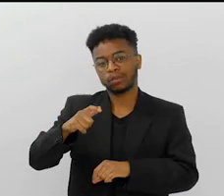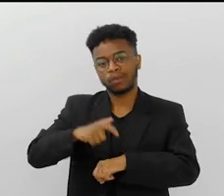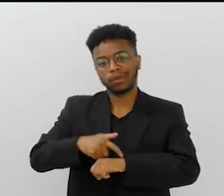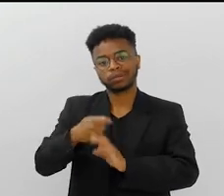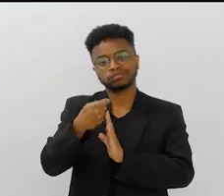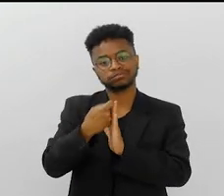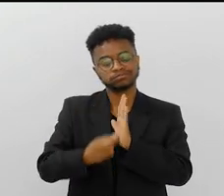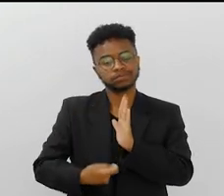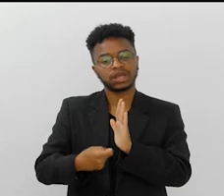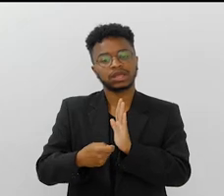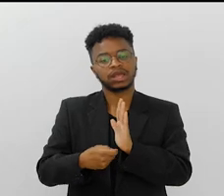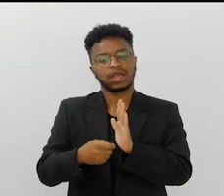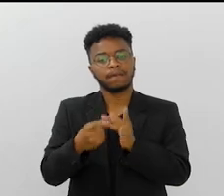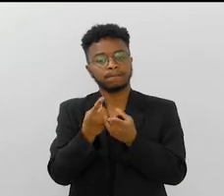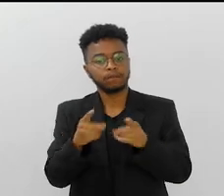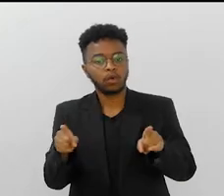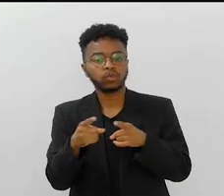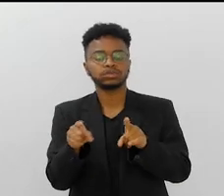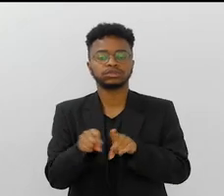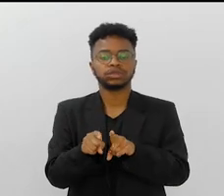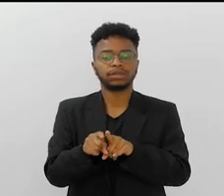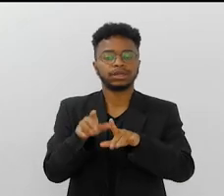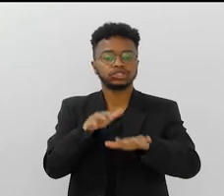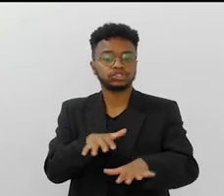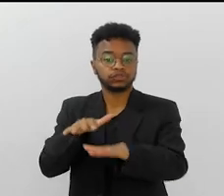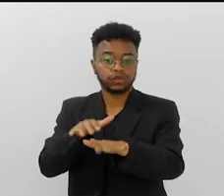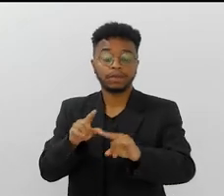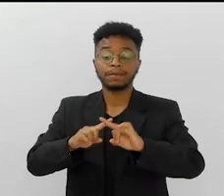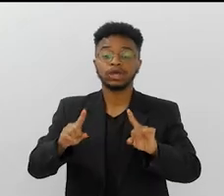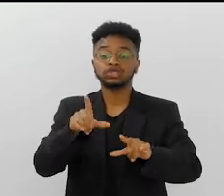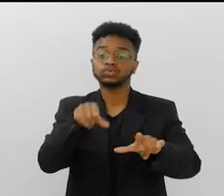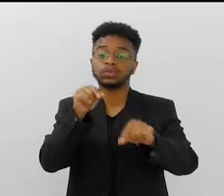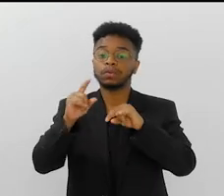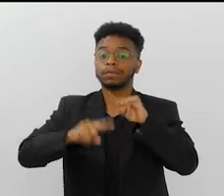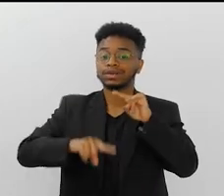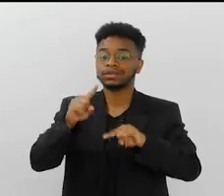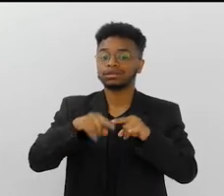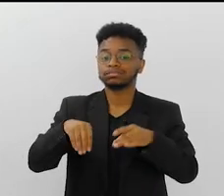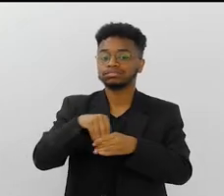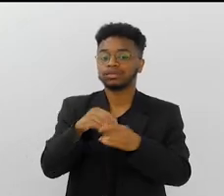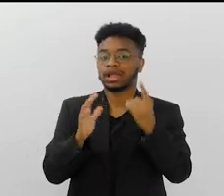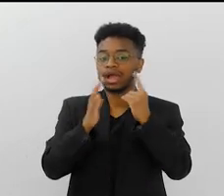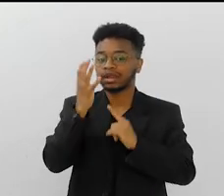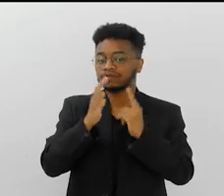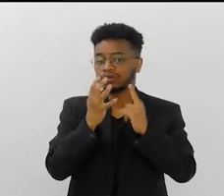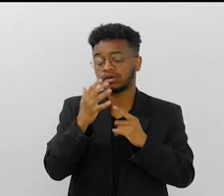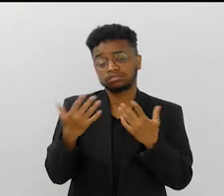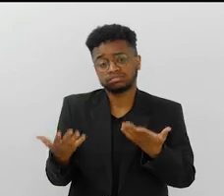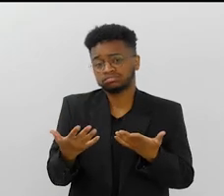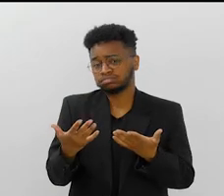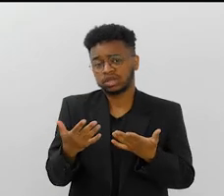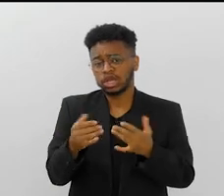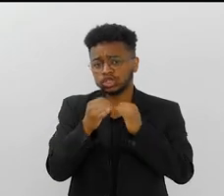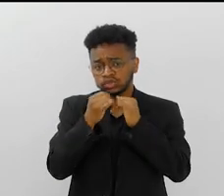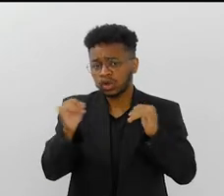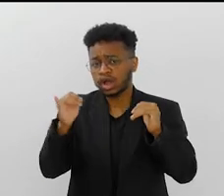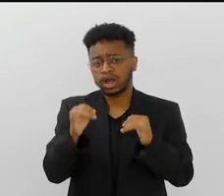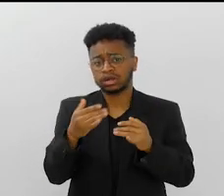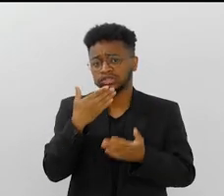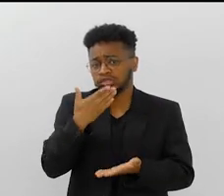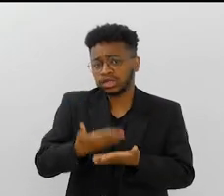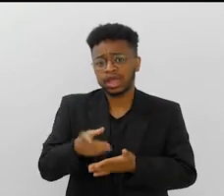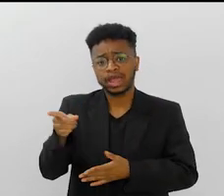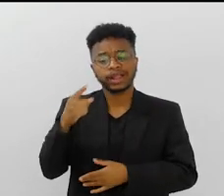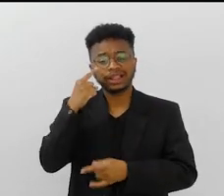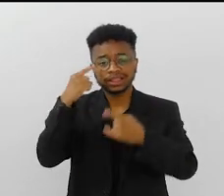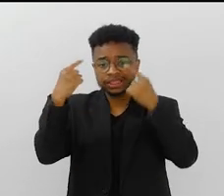formulação de enredos e desfiles, como também no uso de materiais no carnaval. É verdade. É ainda mais assombroso